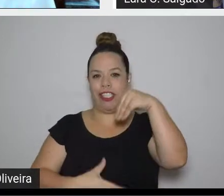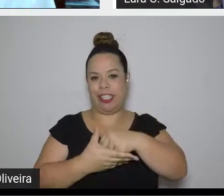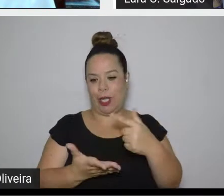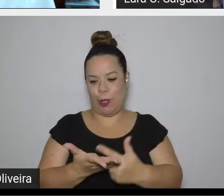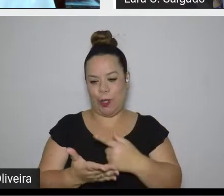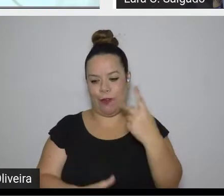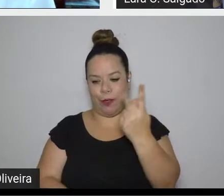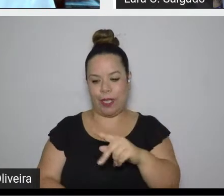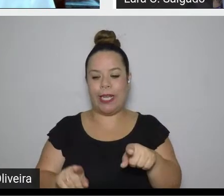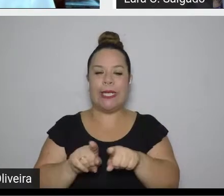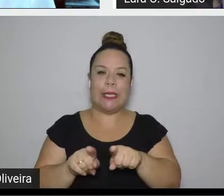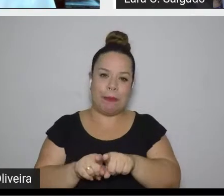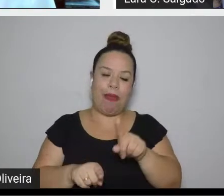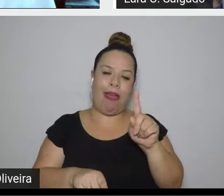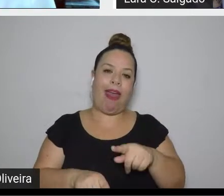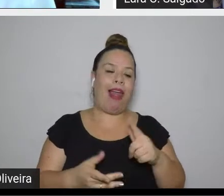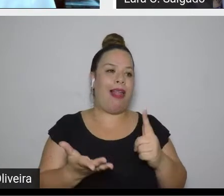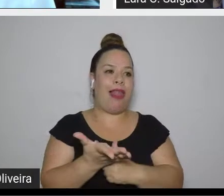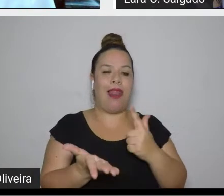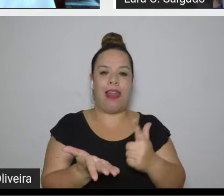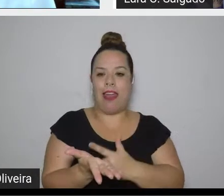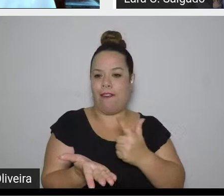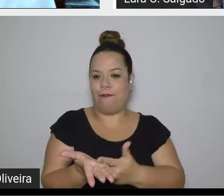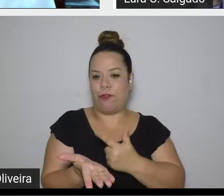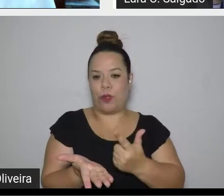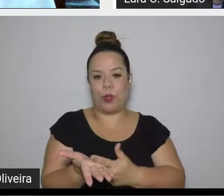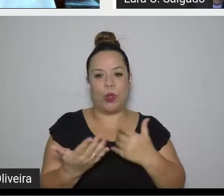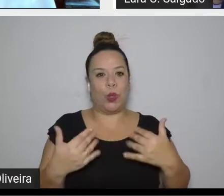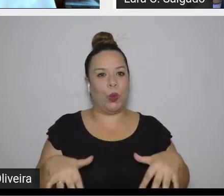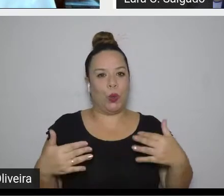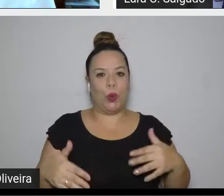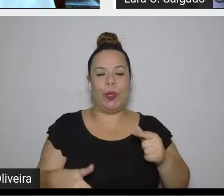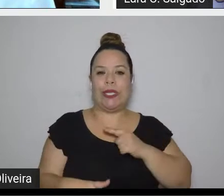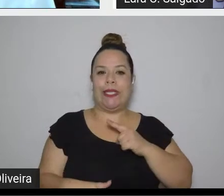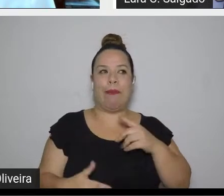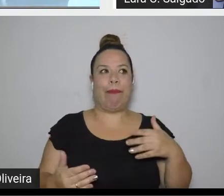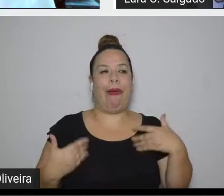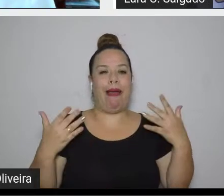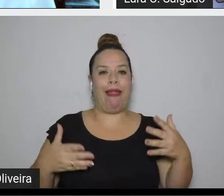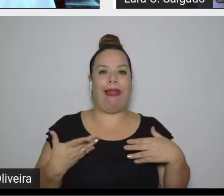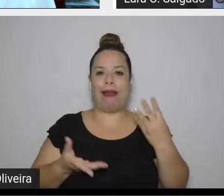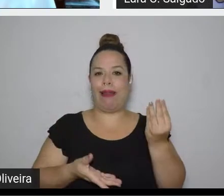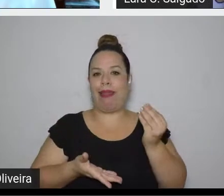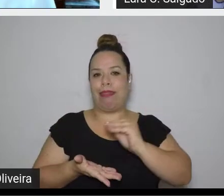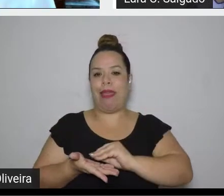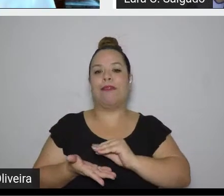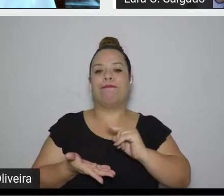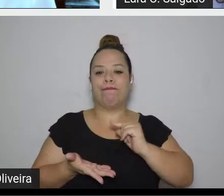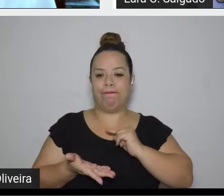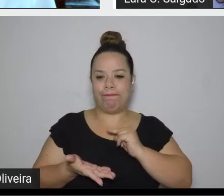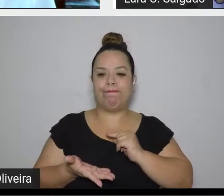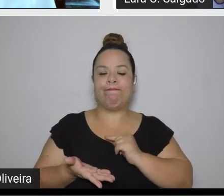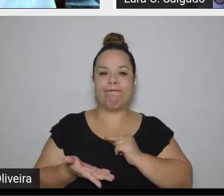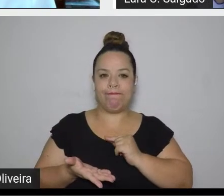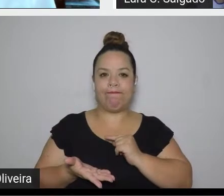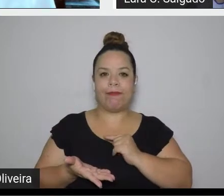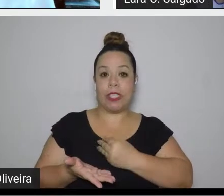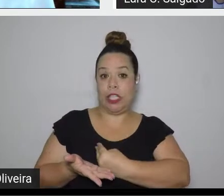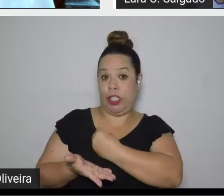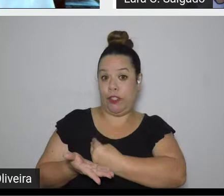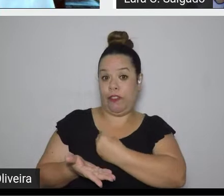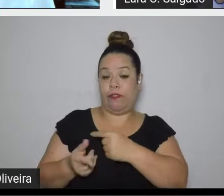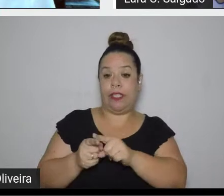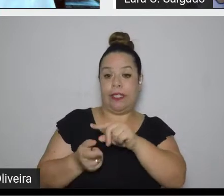São livros de uma alegria, de viver e de se ler.